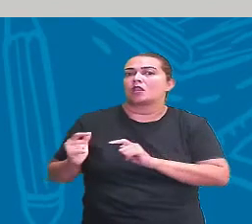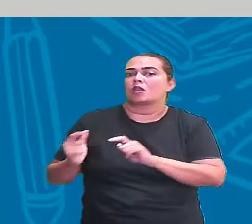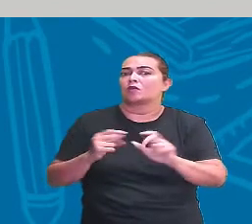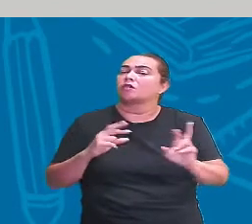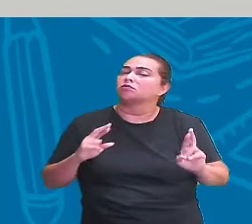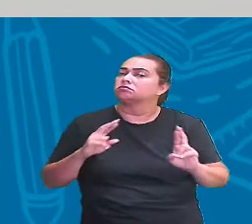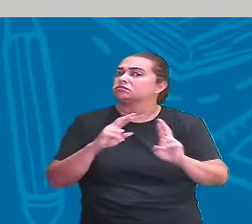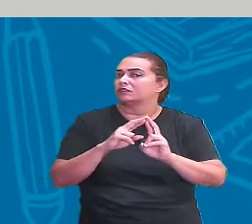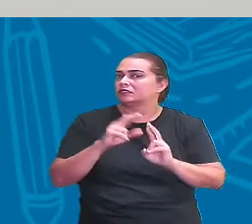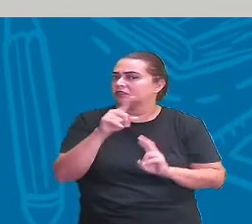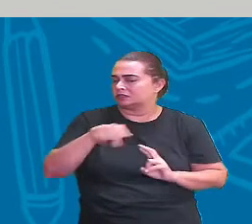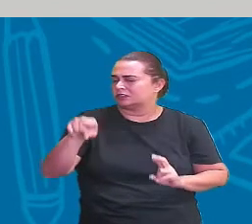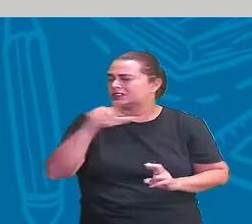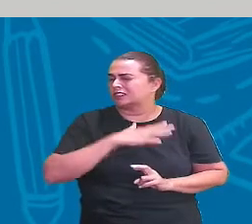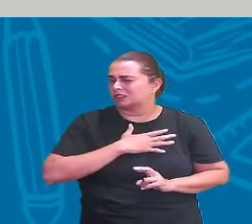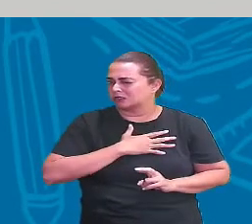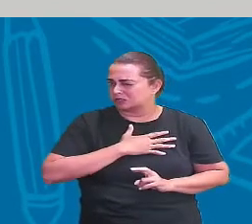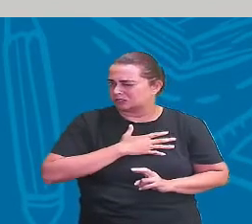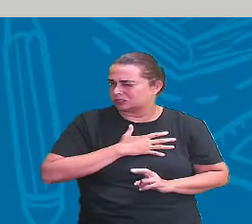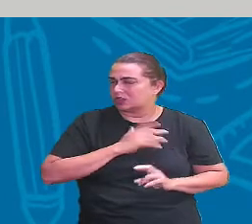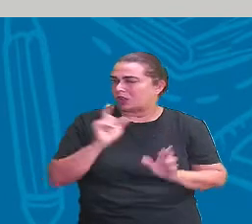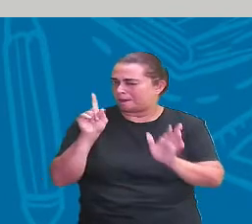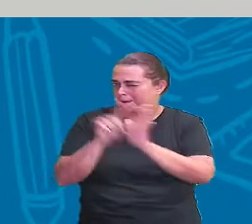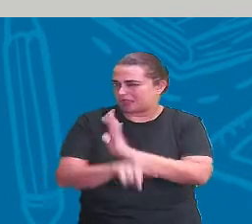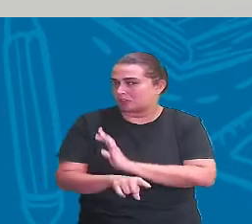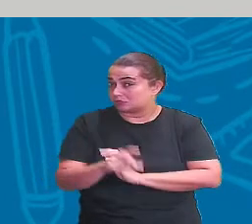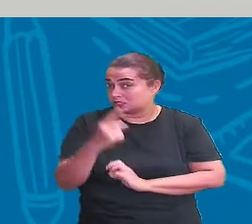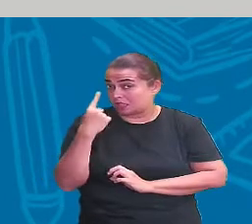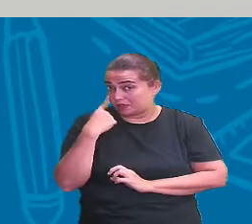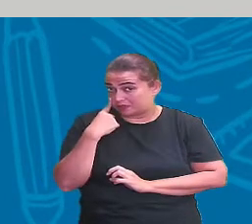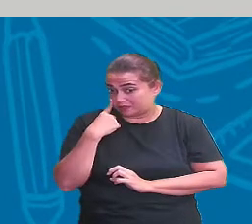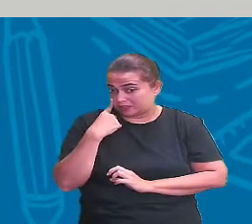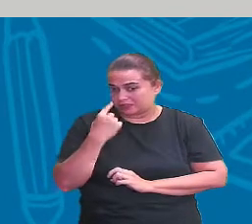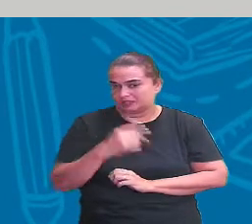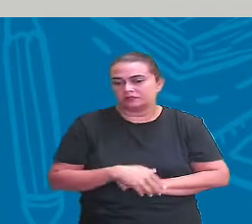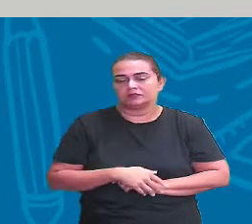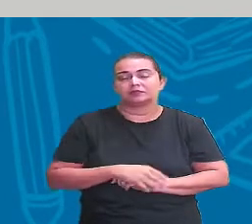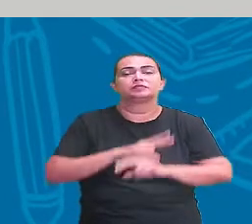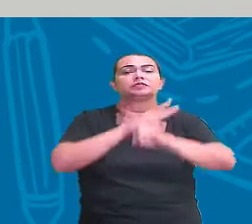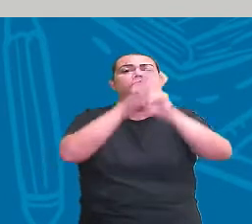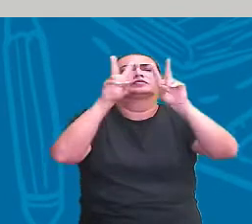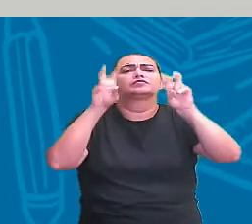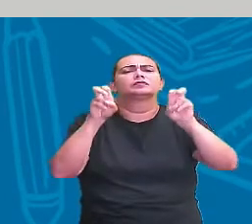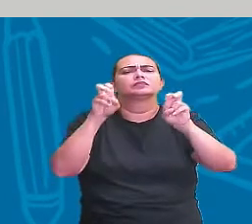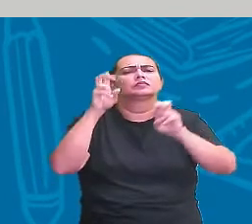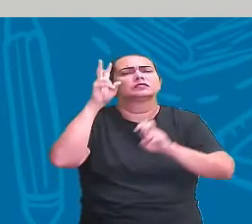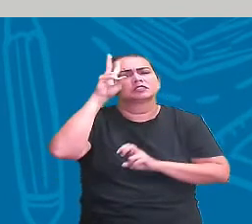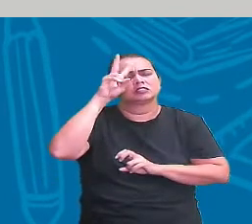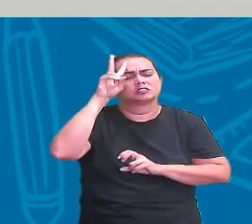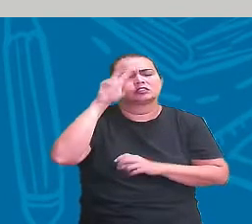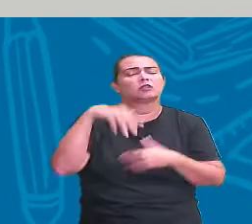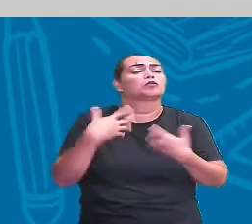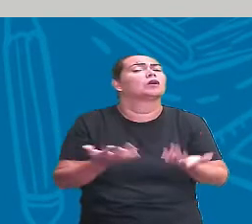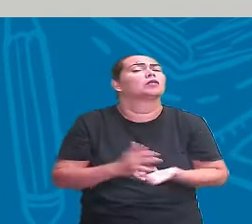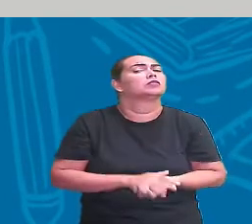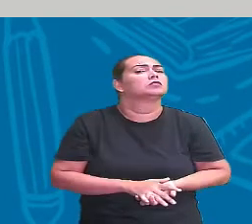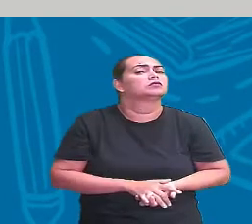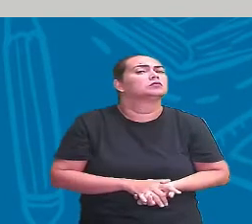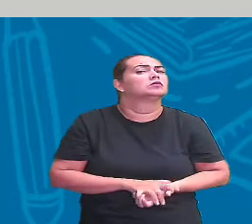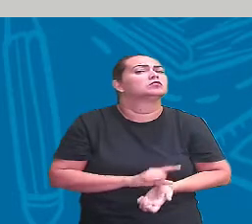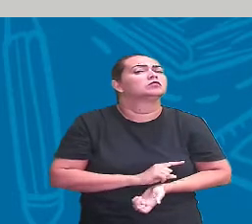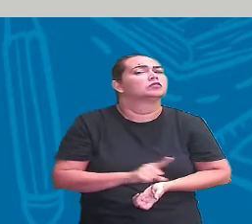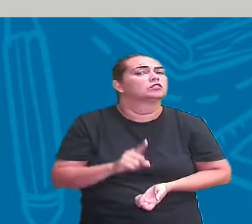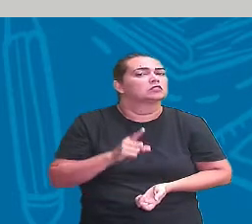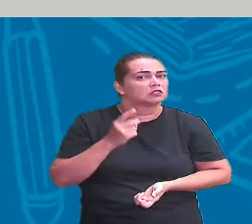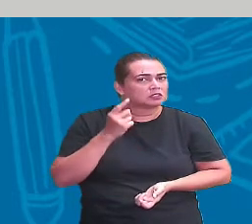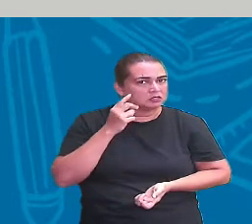Gostaram mesmo? Gostaram de verdade? Deixa eu fazer algumas perguntas. Qual o título da história? Prestar atenção? Tempinho para você